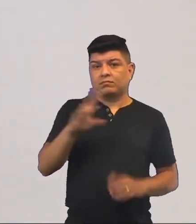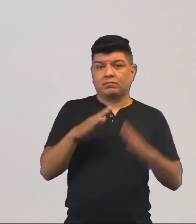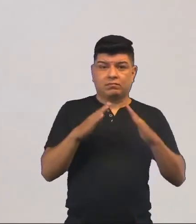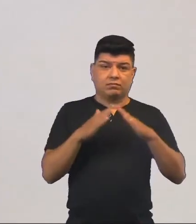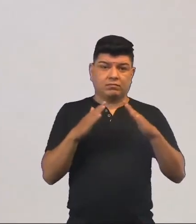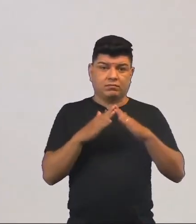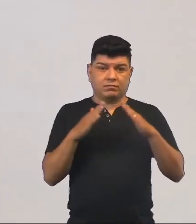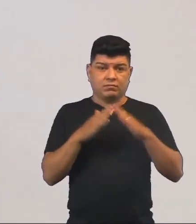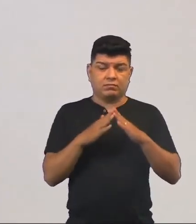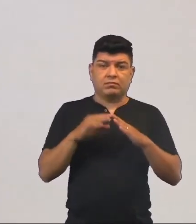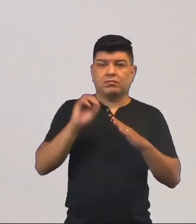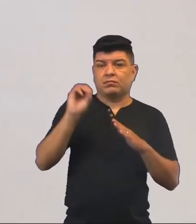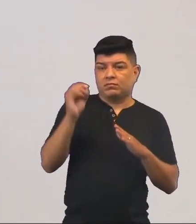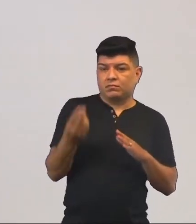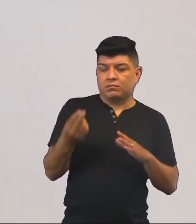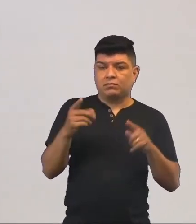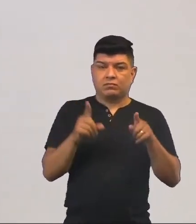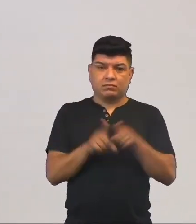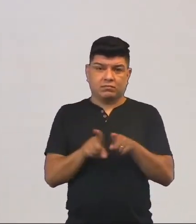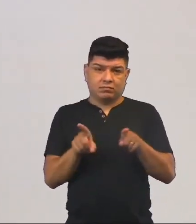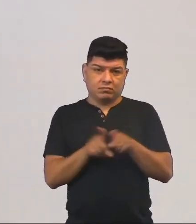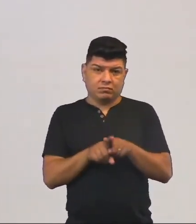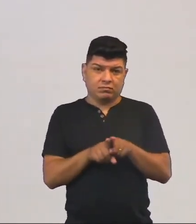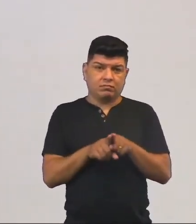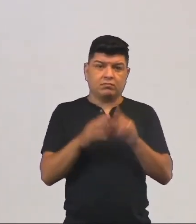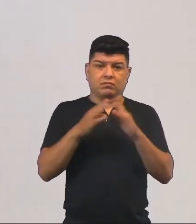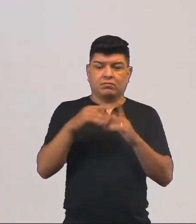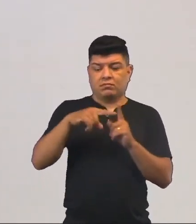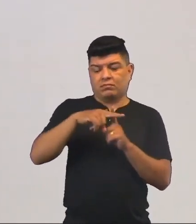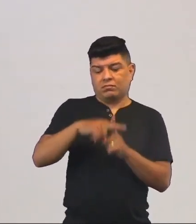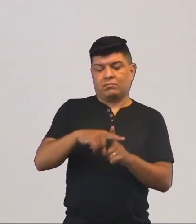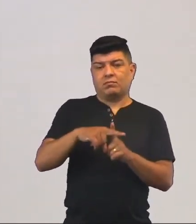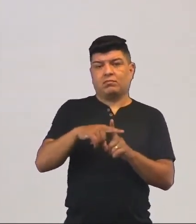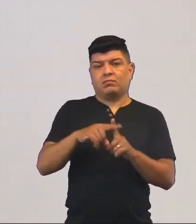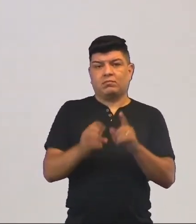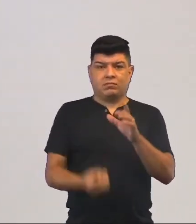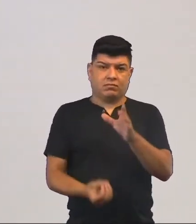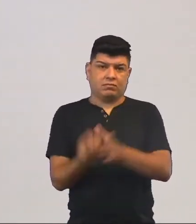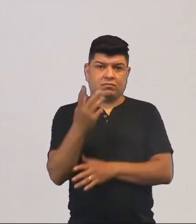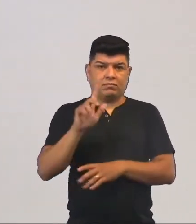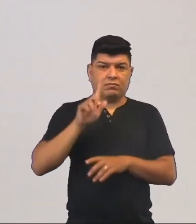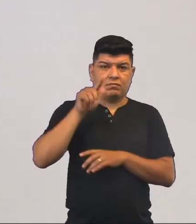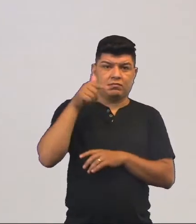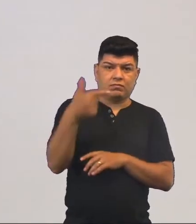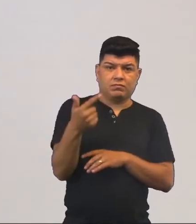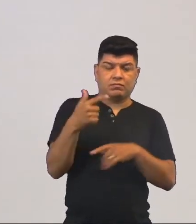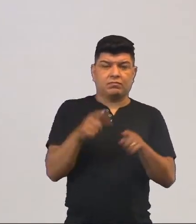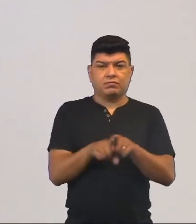sua casa, você vai utilizar aí na igreja para criar outras